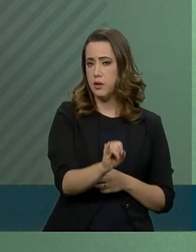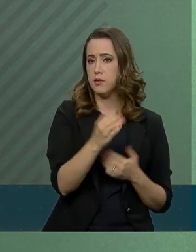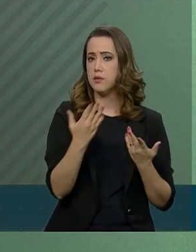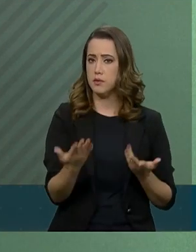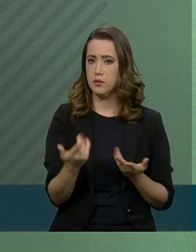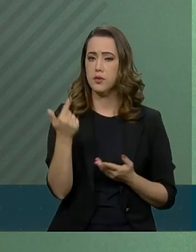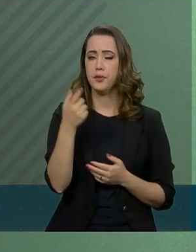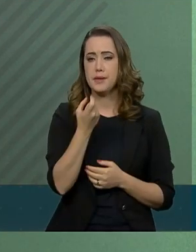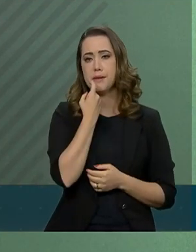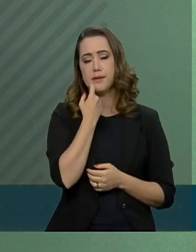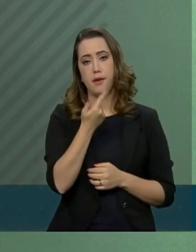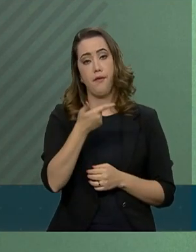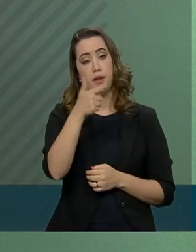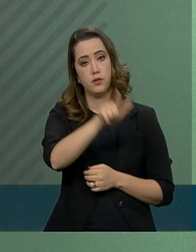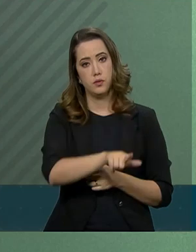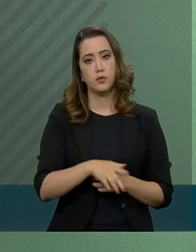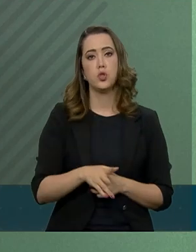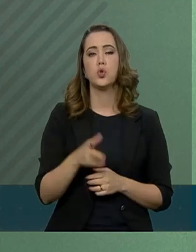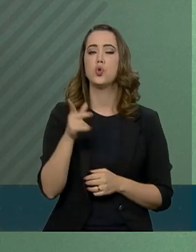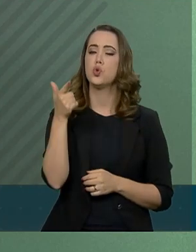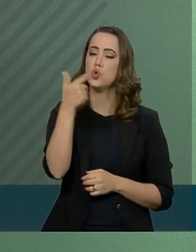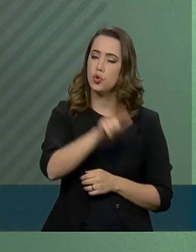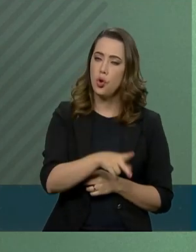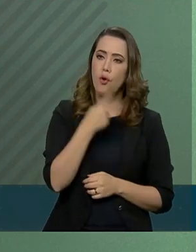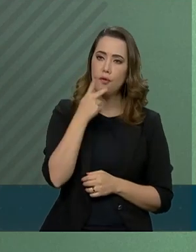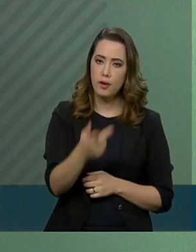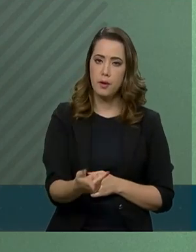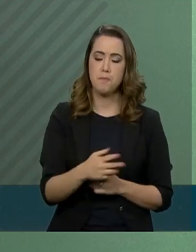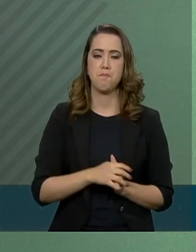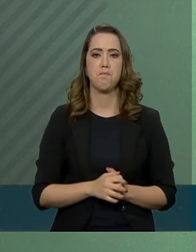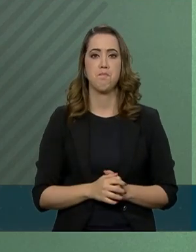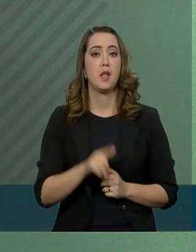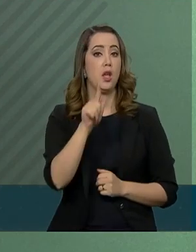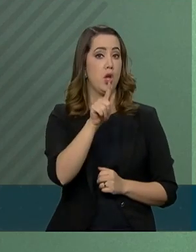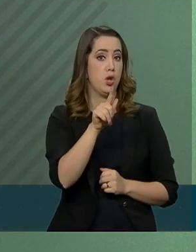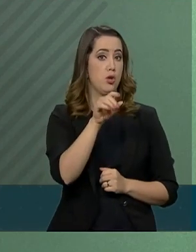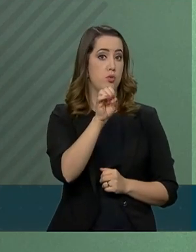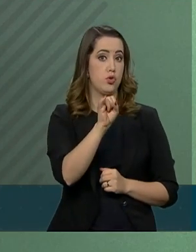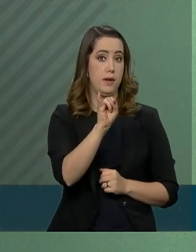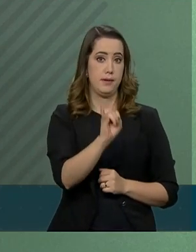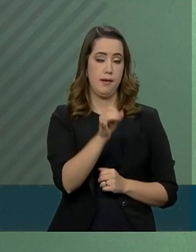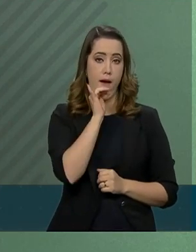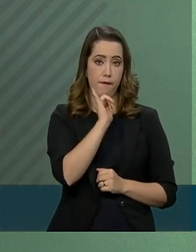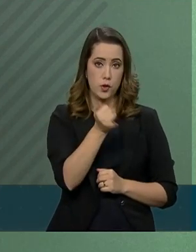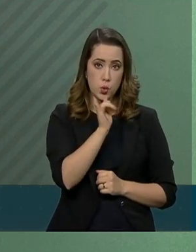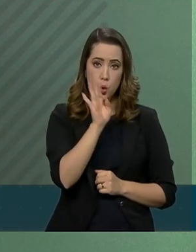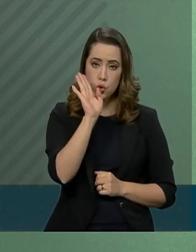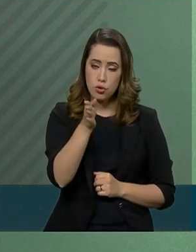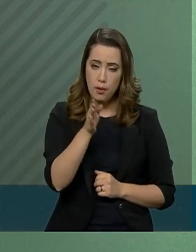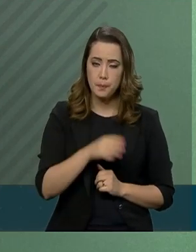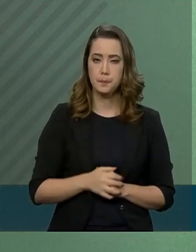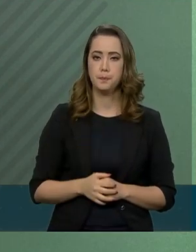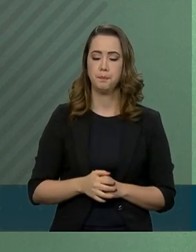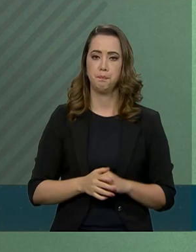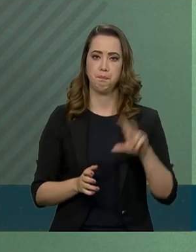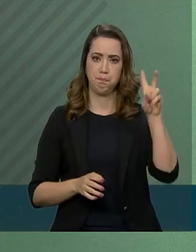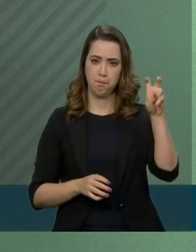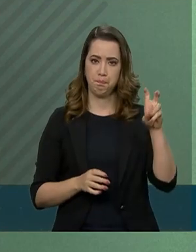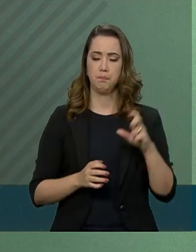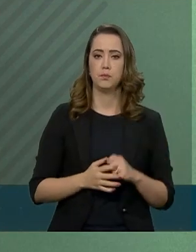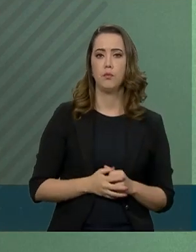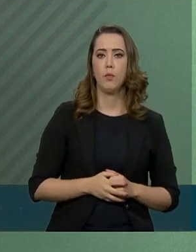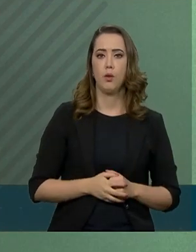Vou referir-me a ela. No documento, GSI informou que, abre aspas, por razões de